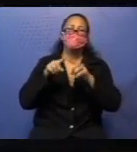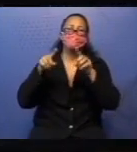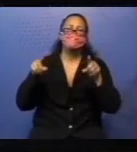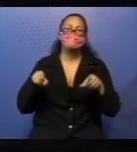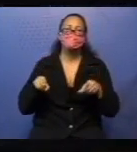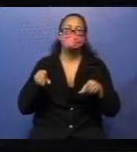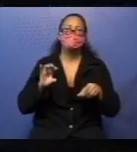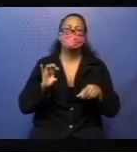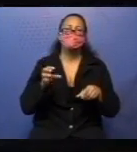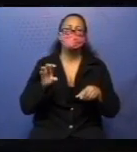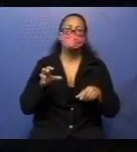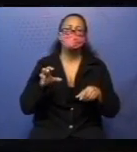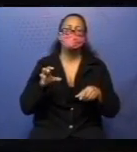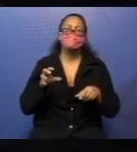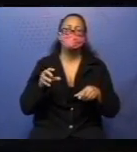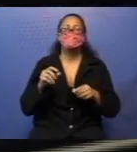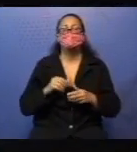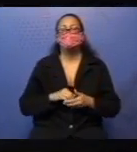me remete o guardar?